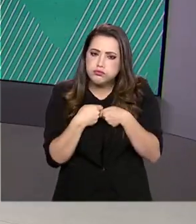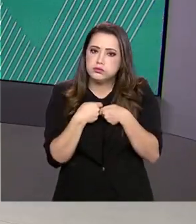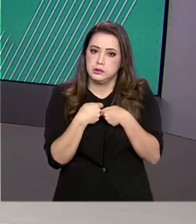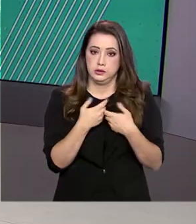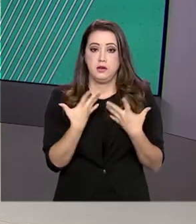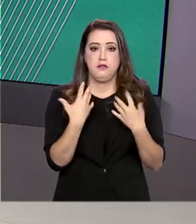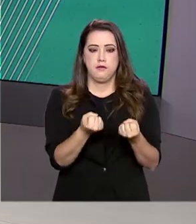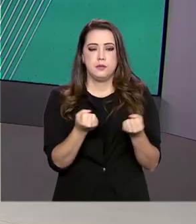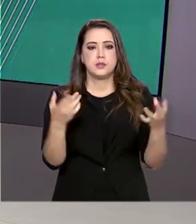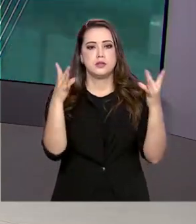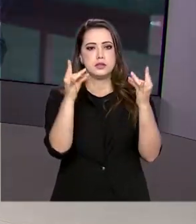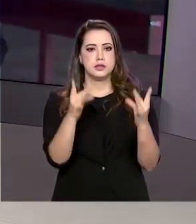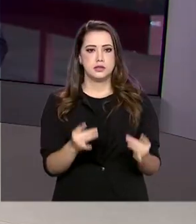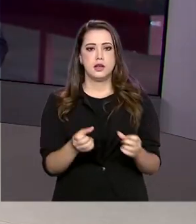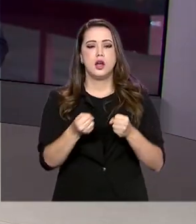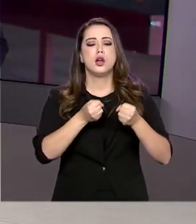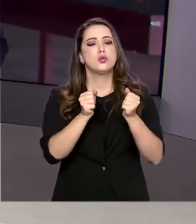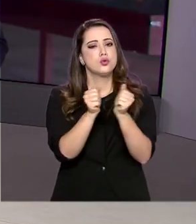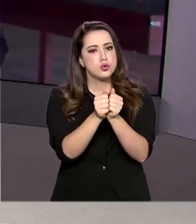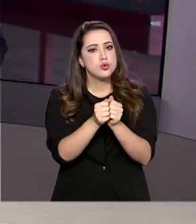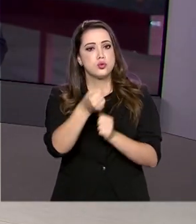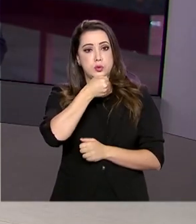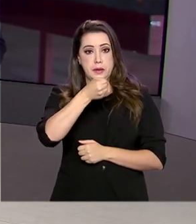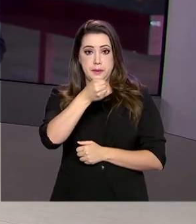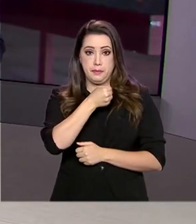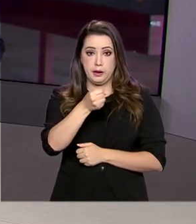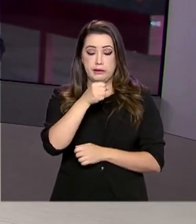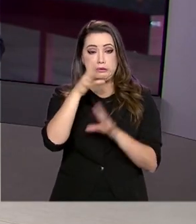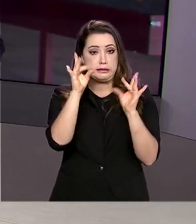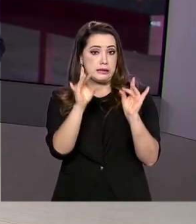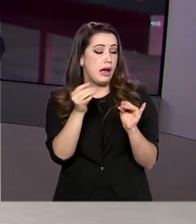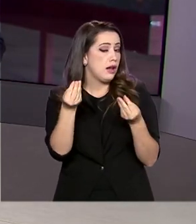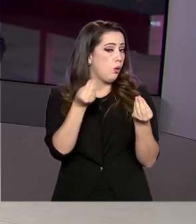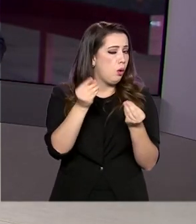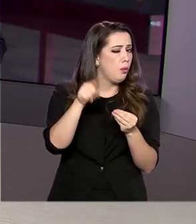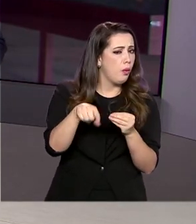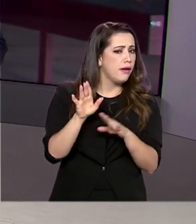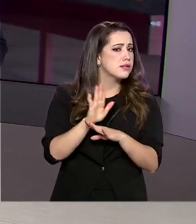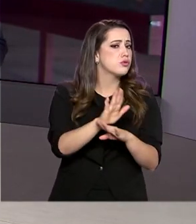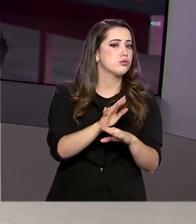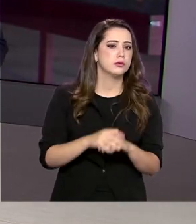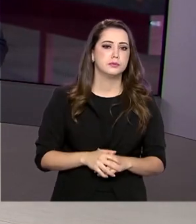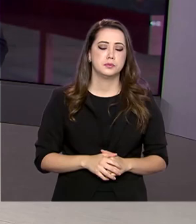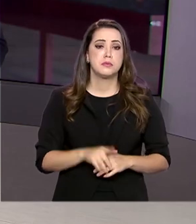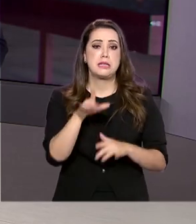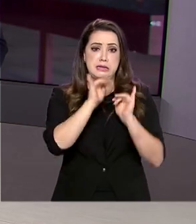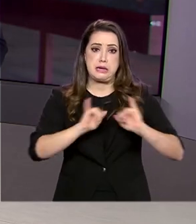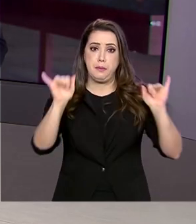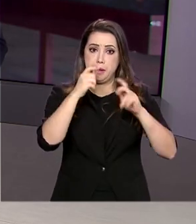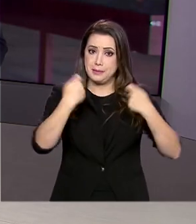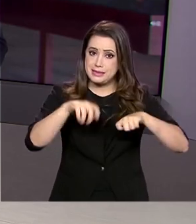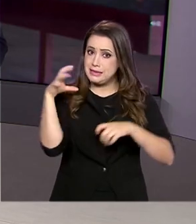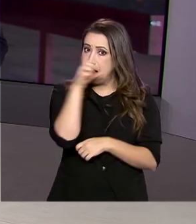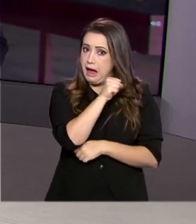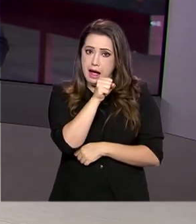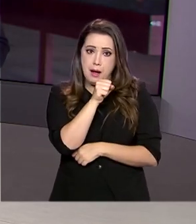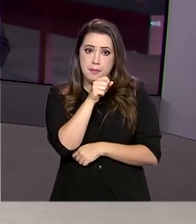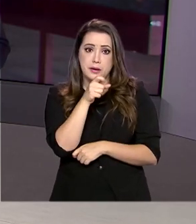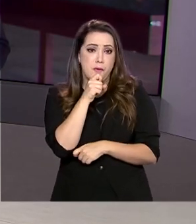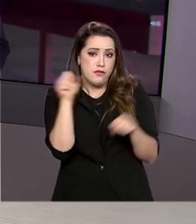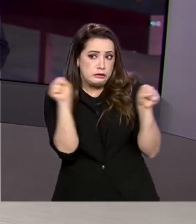Fernandes, que tem mais informações sobre essa ação. Márcia, boa tarde. Essa campanha tem que ser rápida, o frio já está aí.